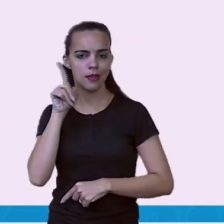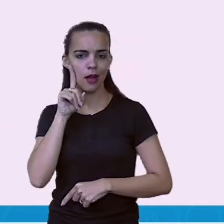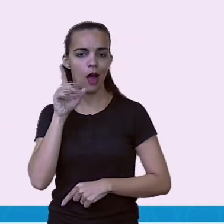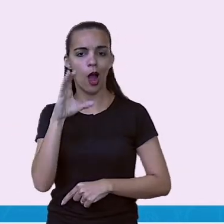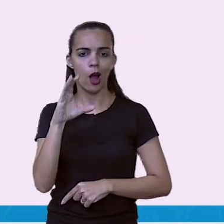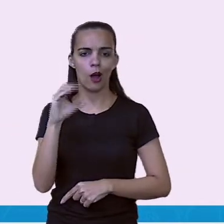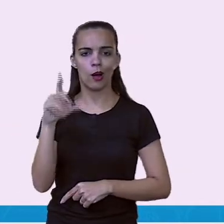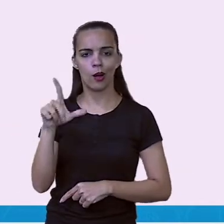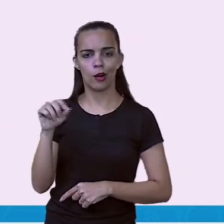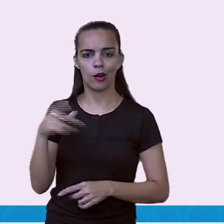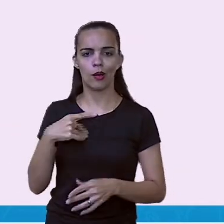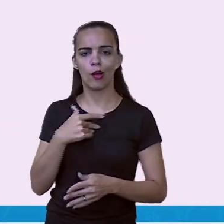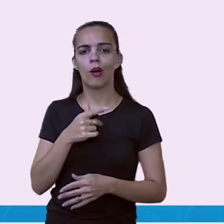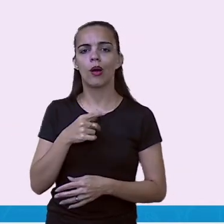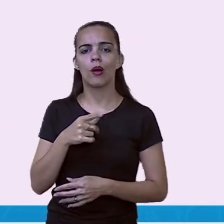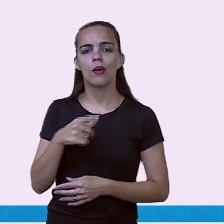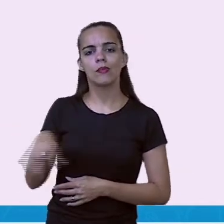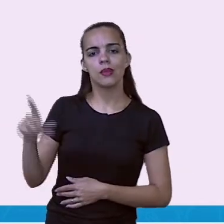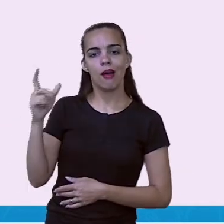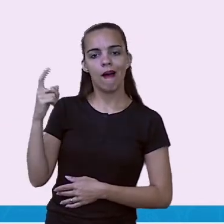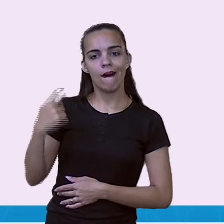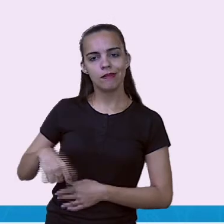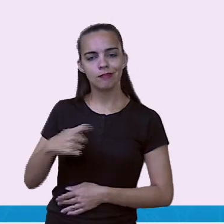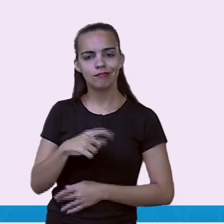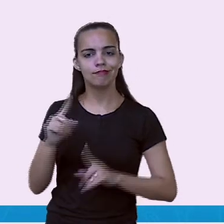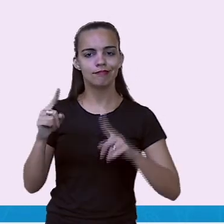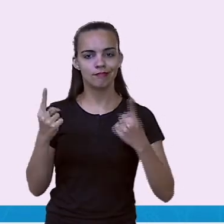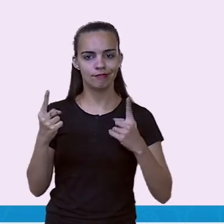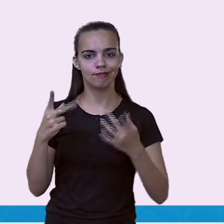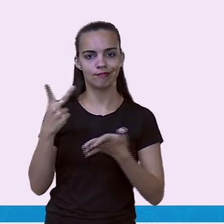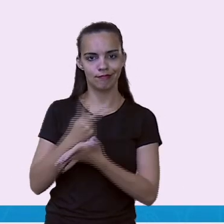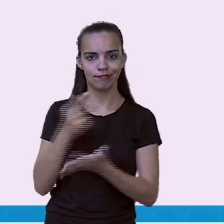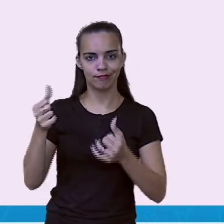pênaltis, afinal, por 4x2.